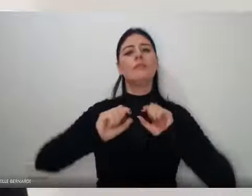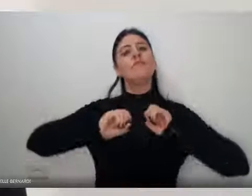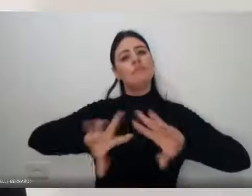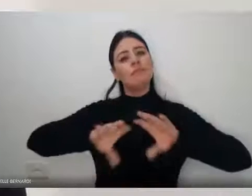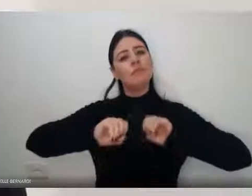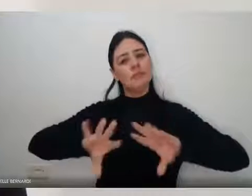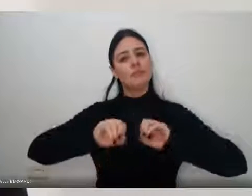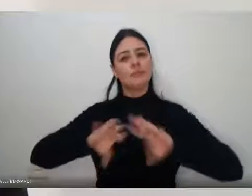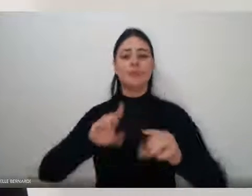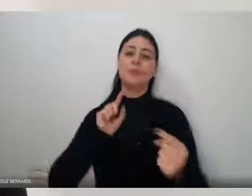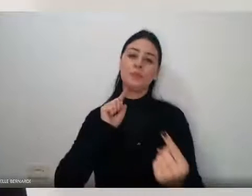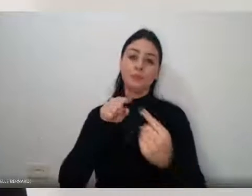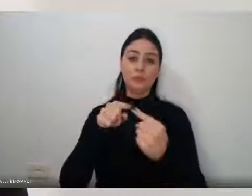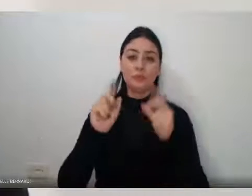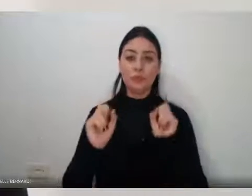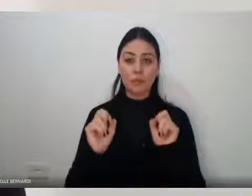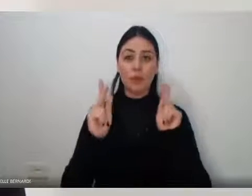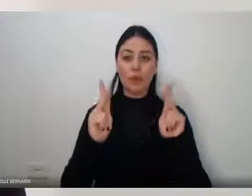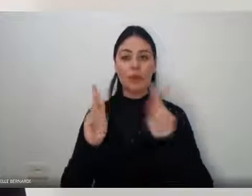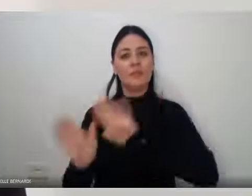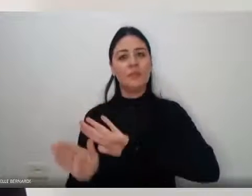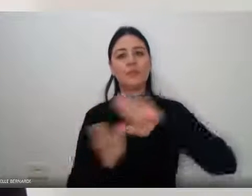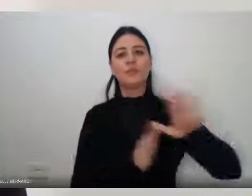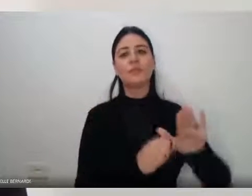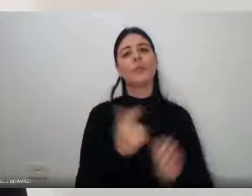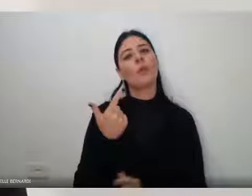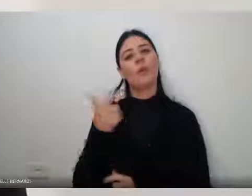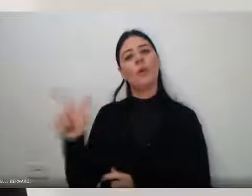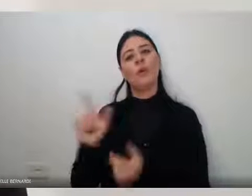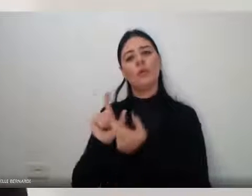quem não tem cão, caça com gato.